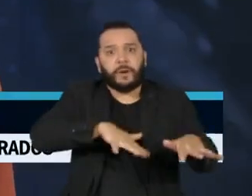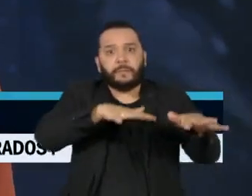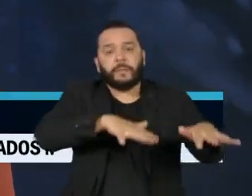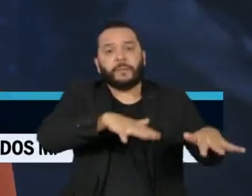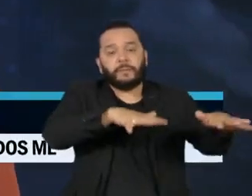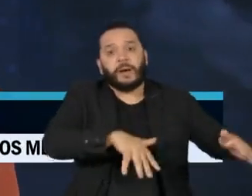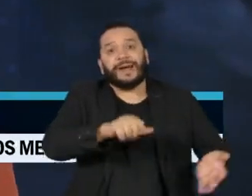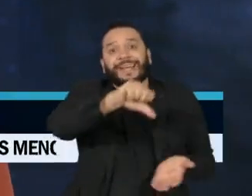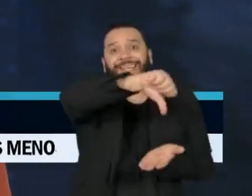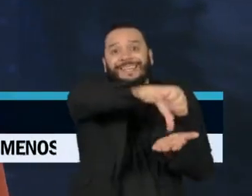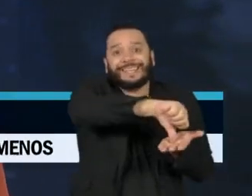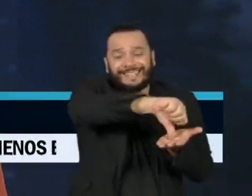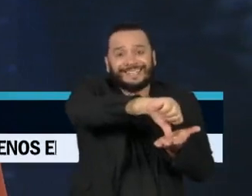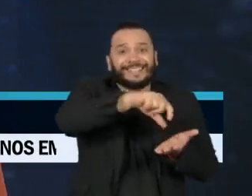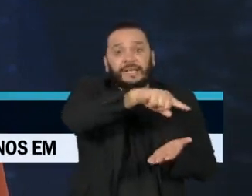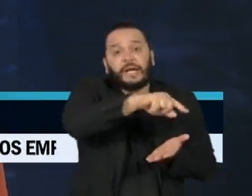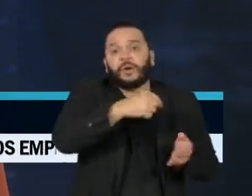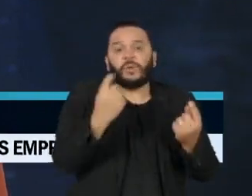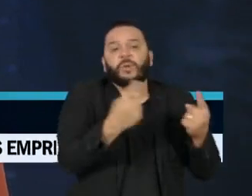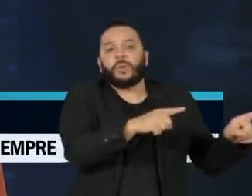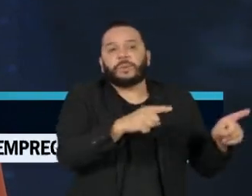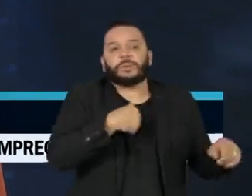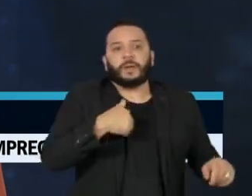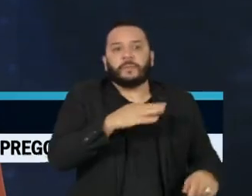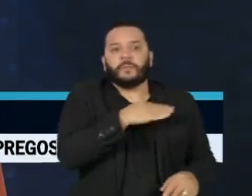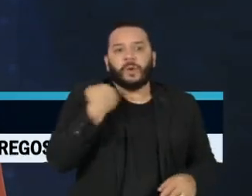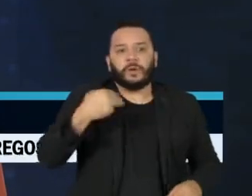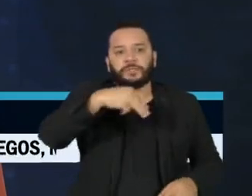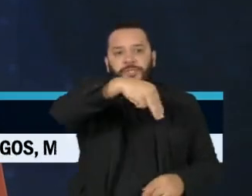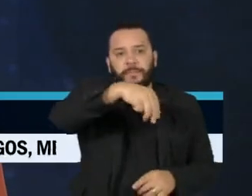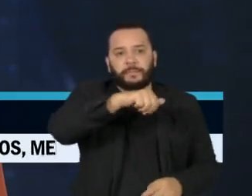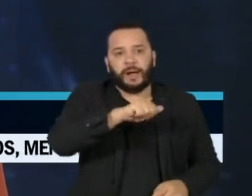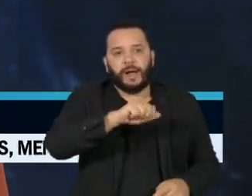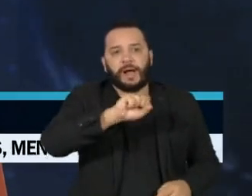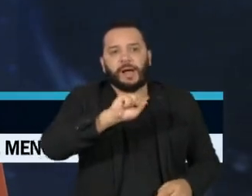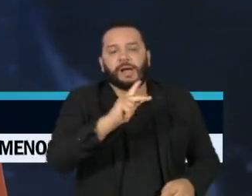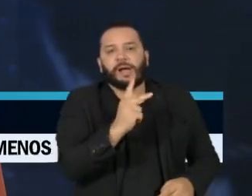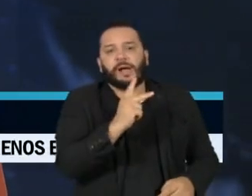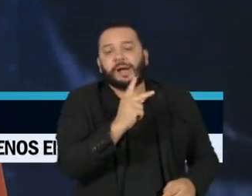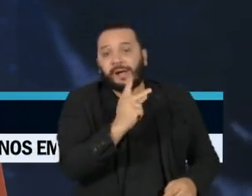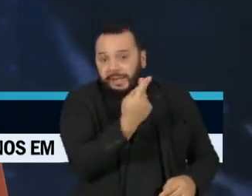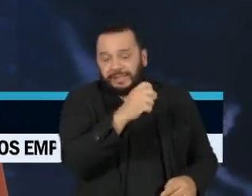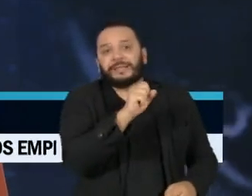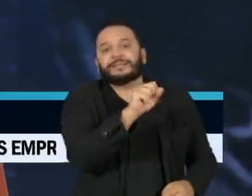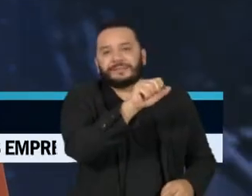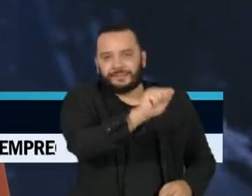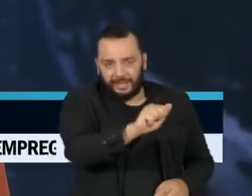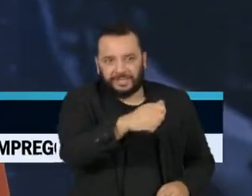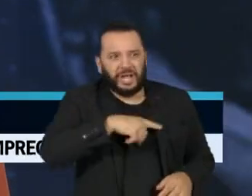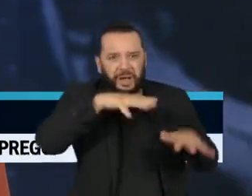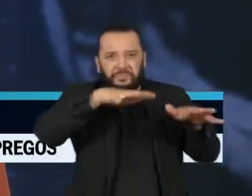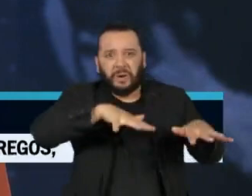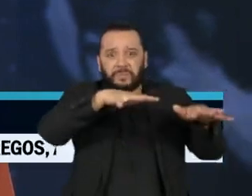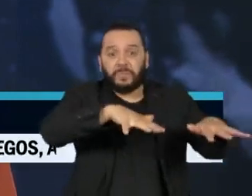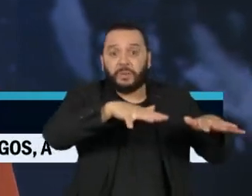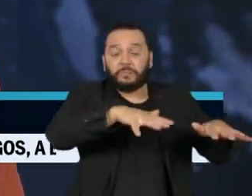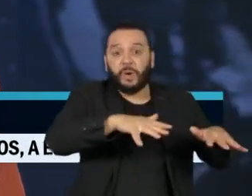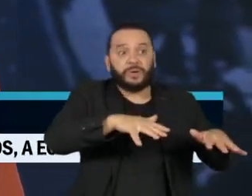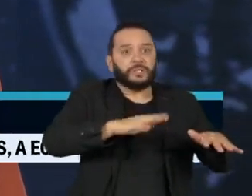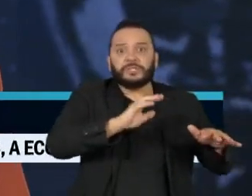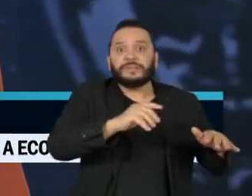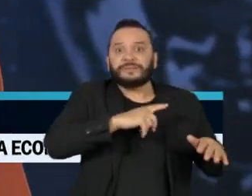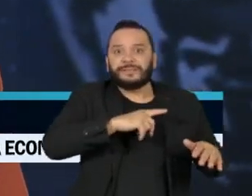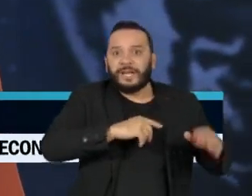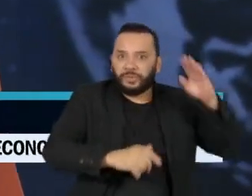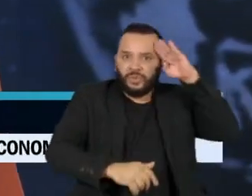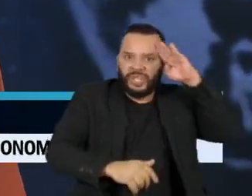contra a morte da jovem Maza Amini. Até agora, a repressão do regime aos atos já deixou 150 mortos. Veja na